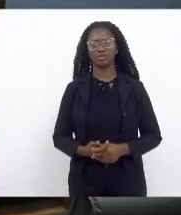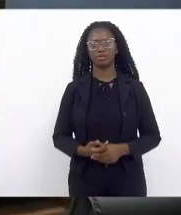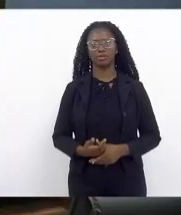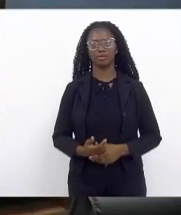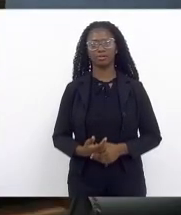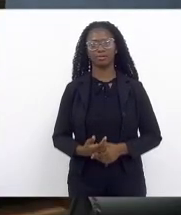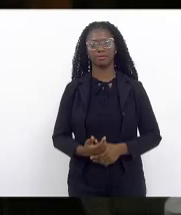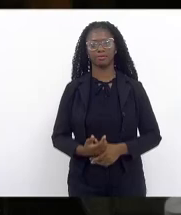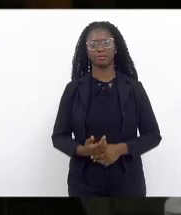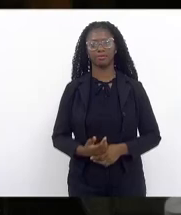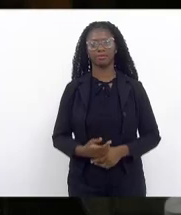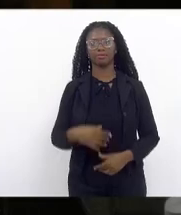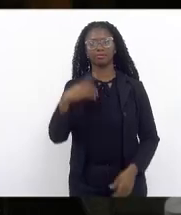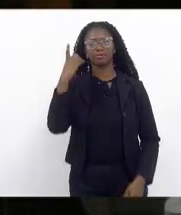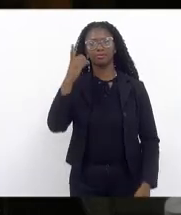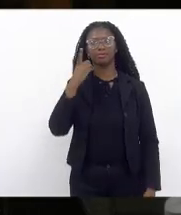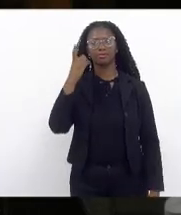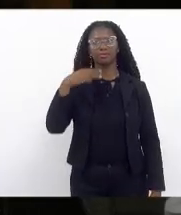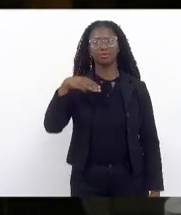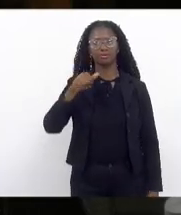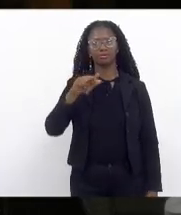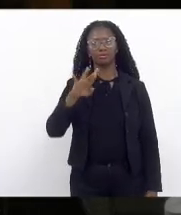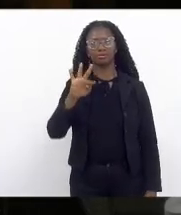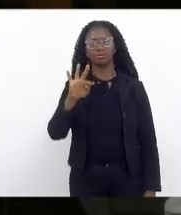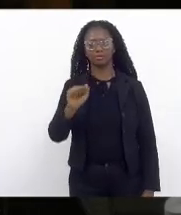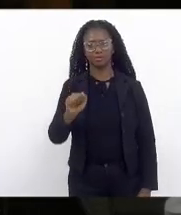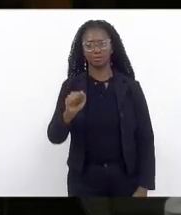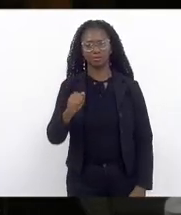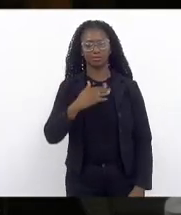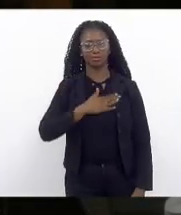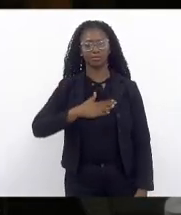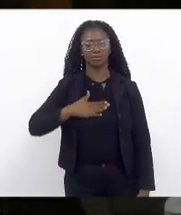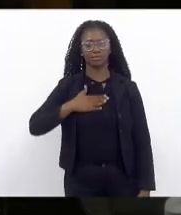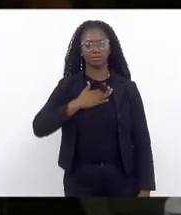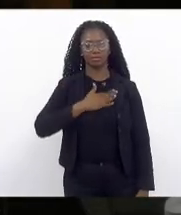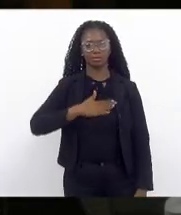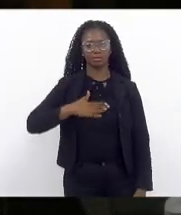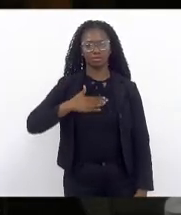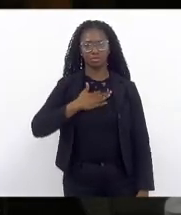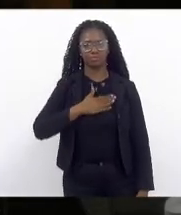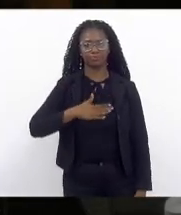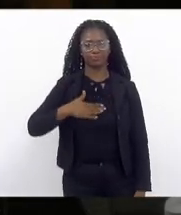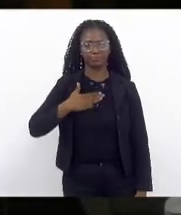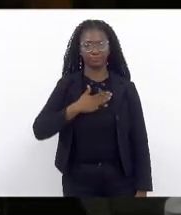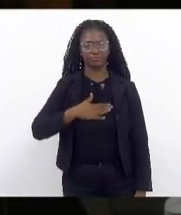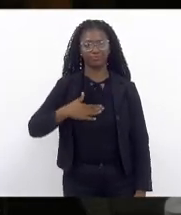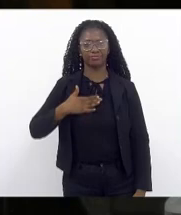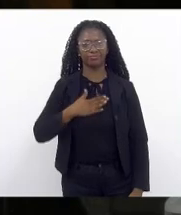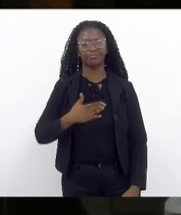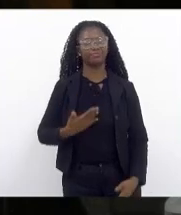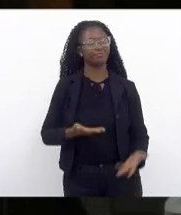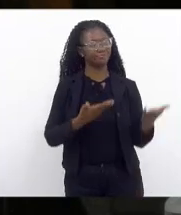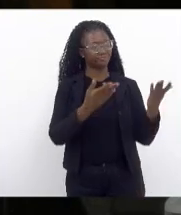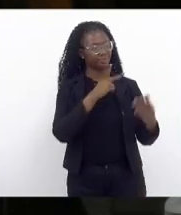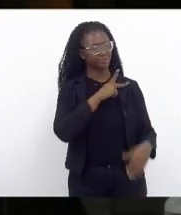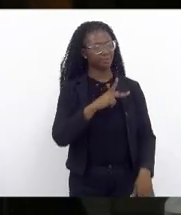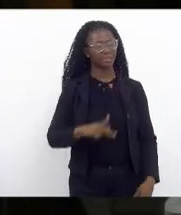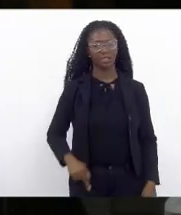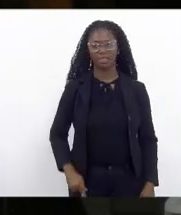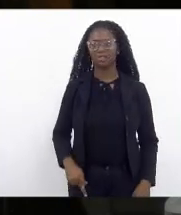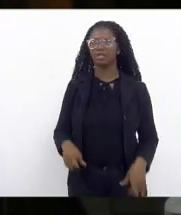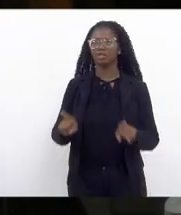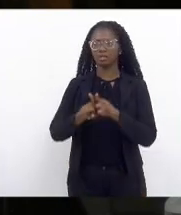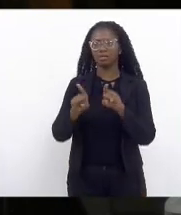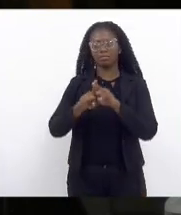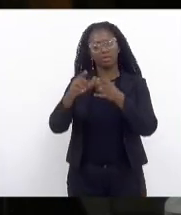deputada Marta Rocha é prazer estar aqui sobre sua presidência aliás eu queria